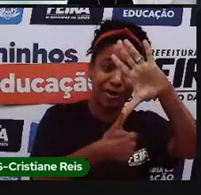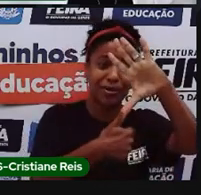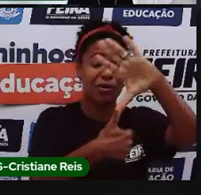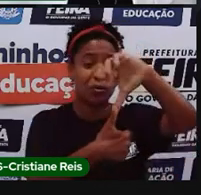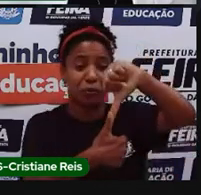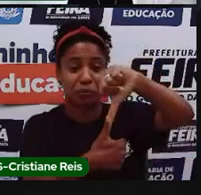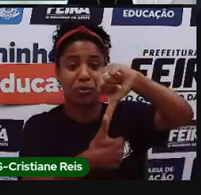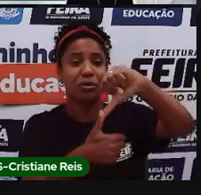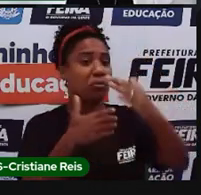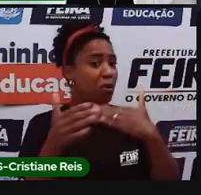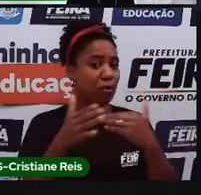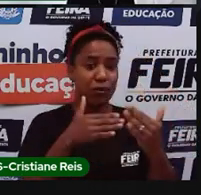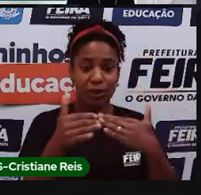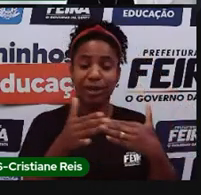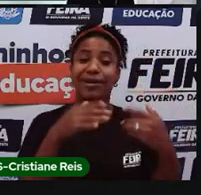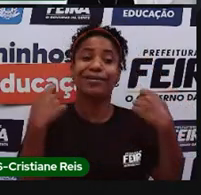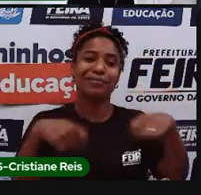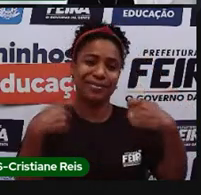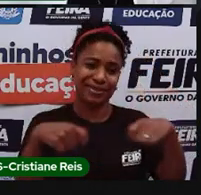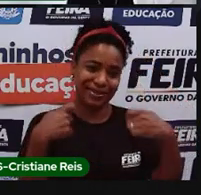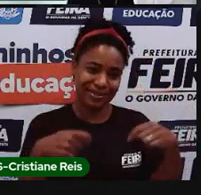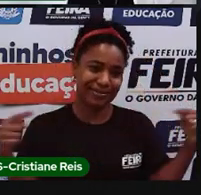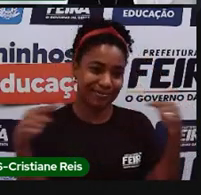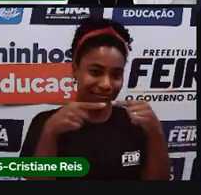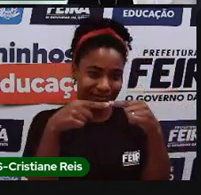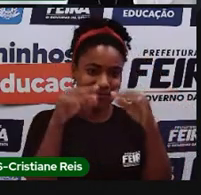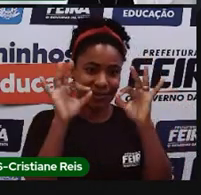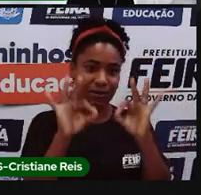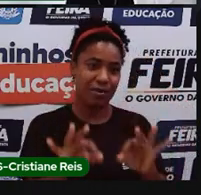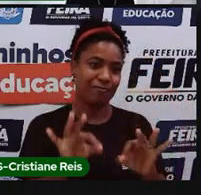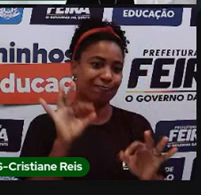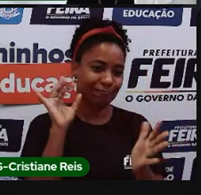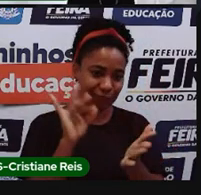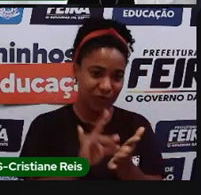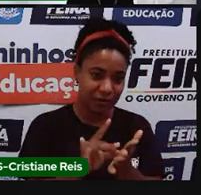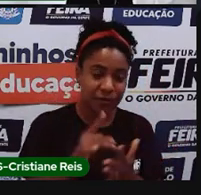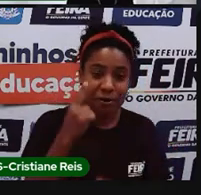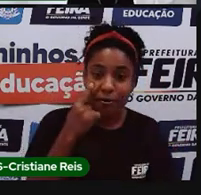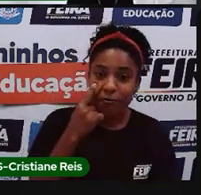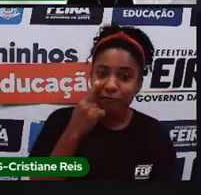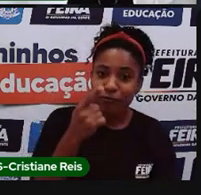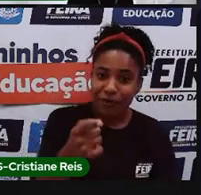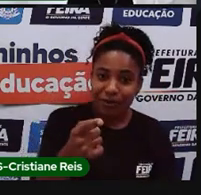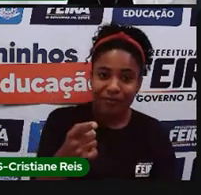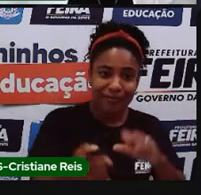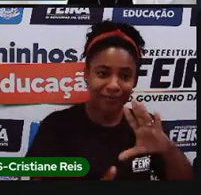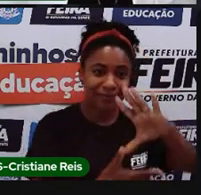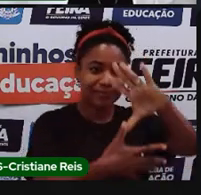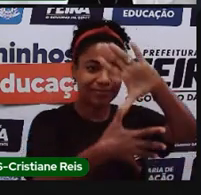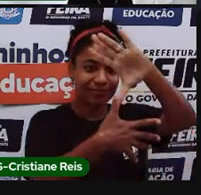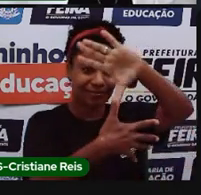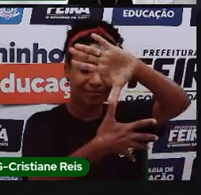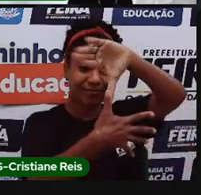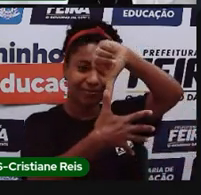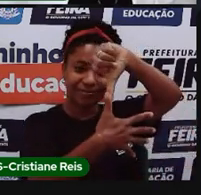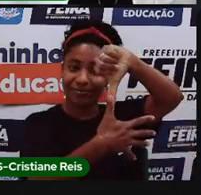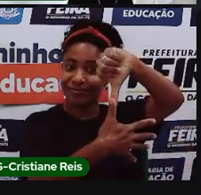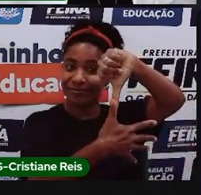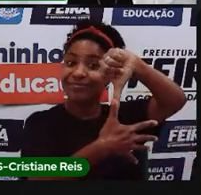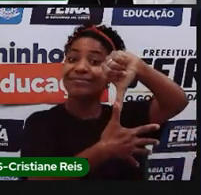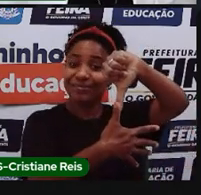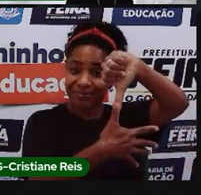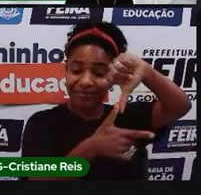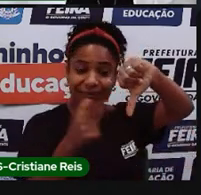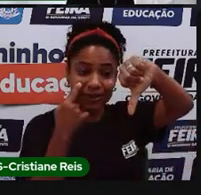imaginárias, está vendo? Esses aqui são os nossos meridianos, ou as nossas longitudes, se eu for avaliar,